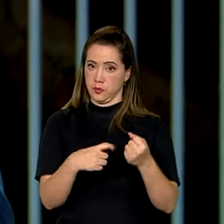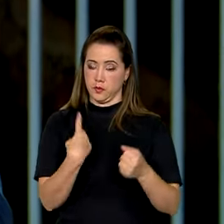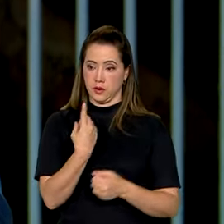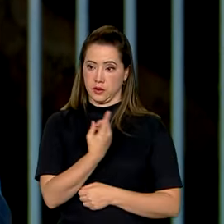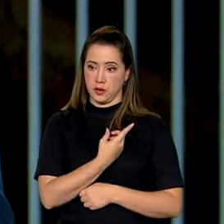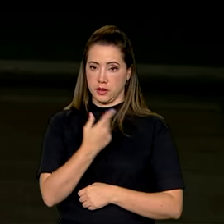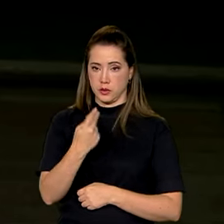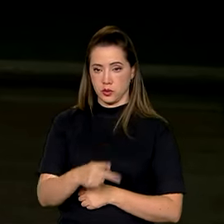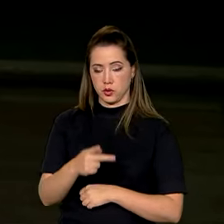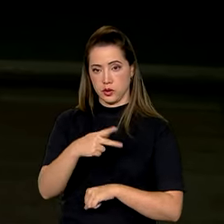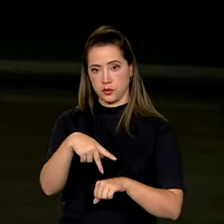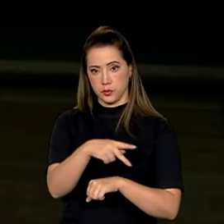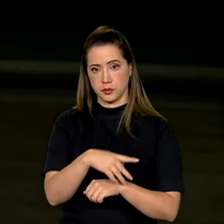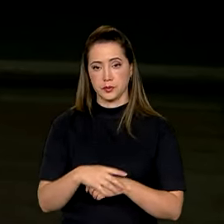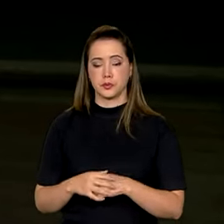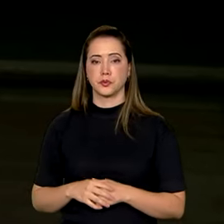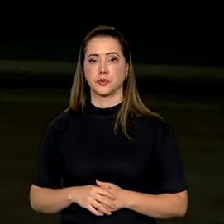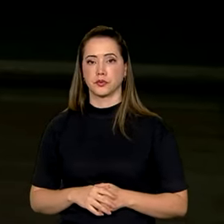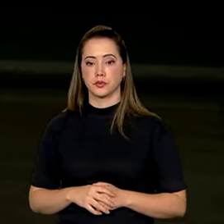mercado interno.